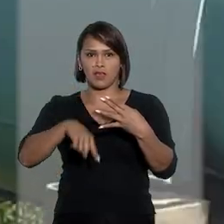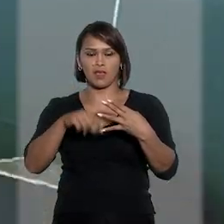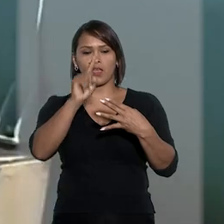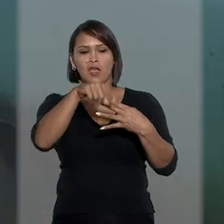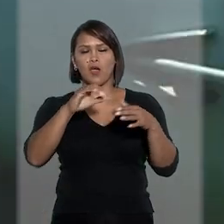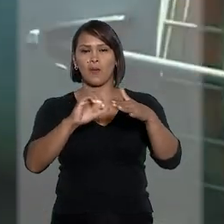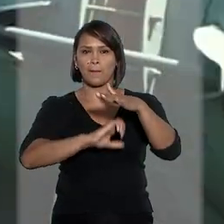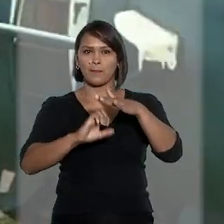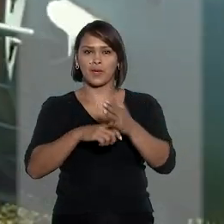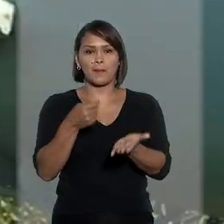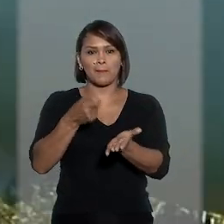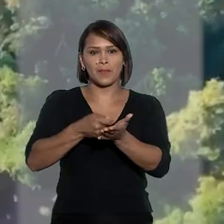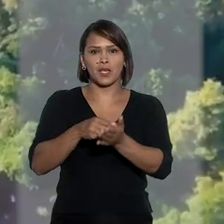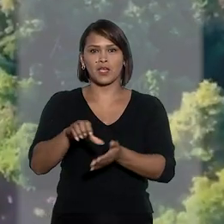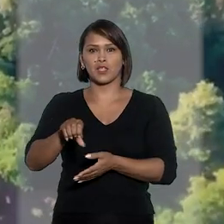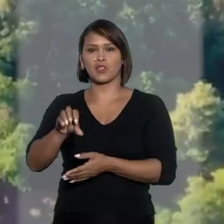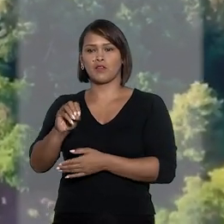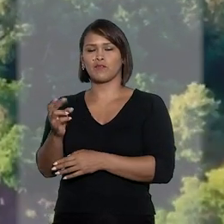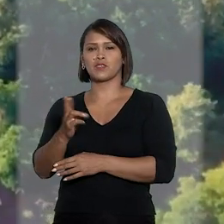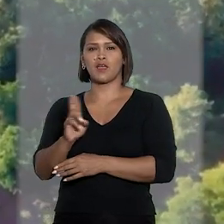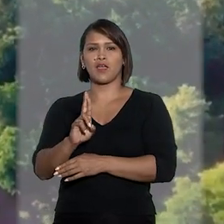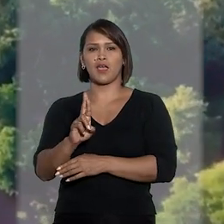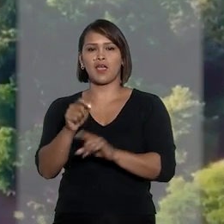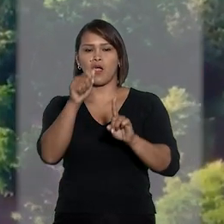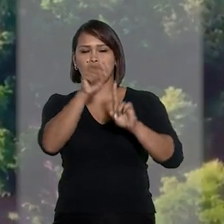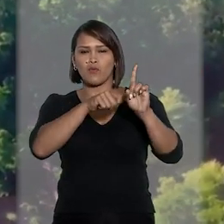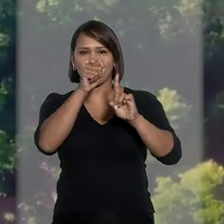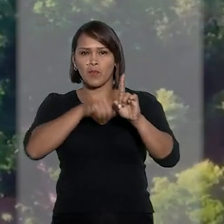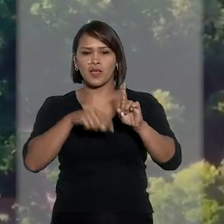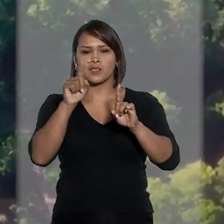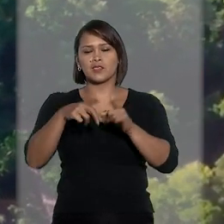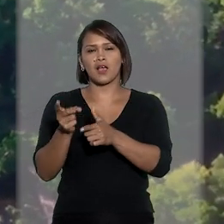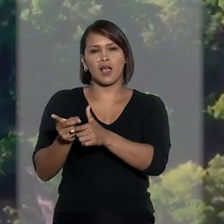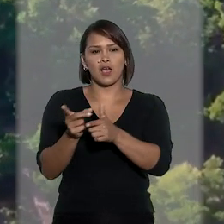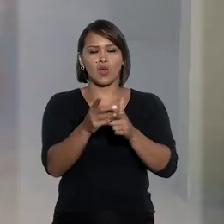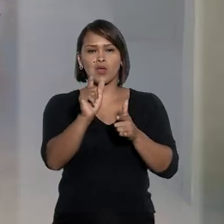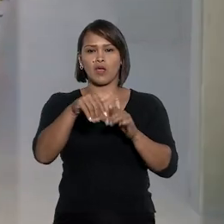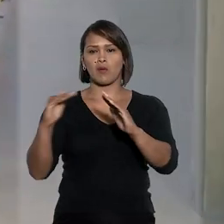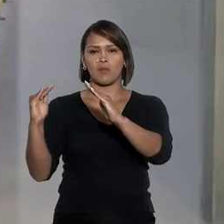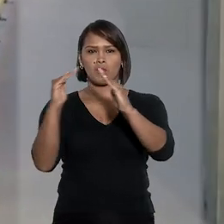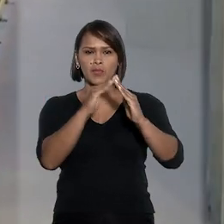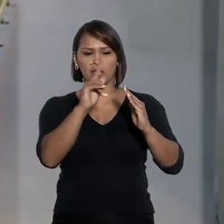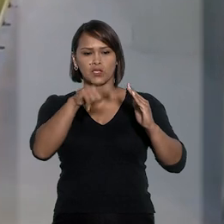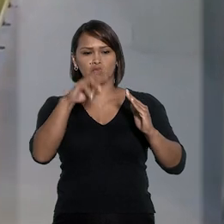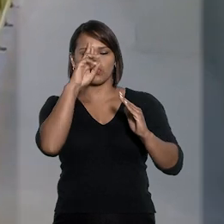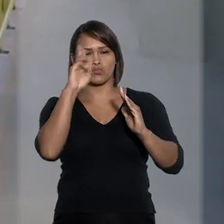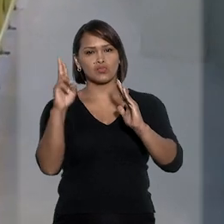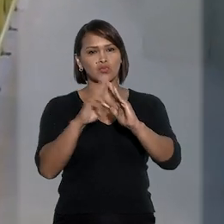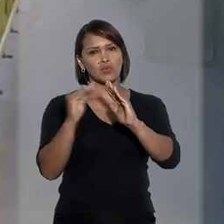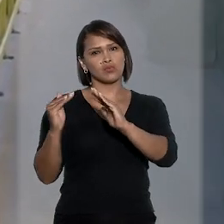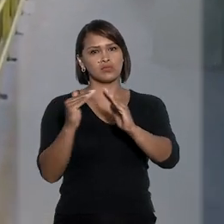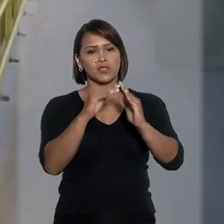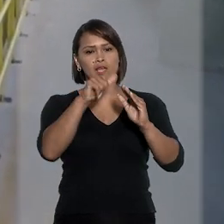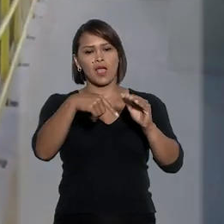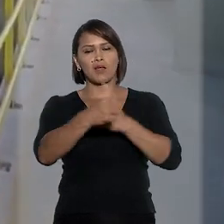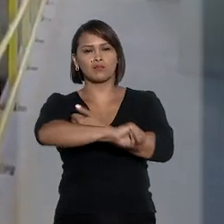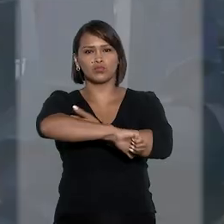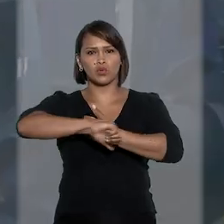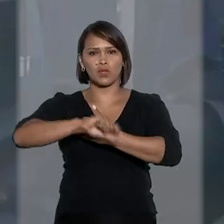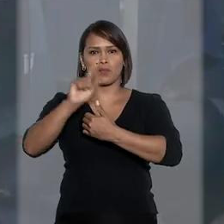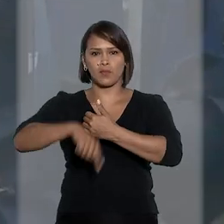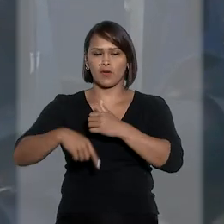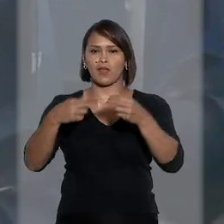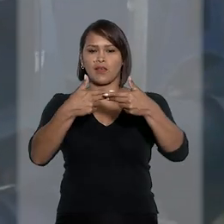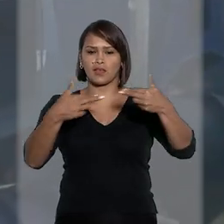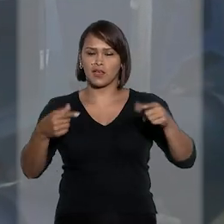a fim de que a companhia pague R 900 por mês a título de aluguel para os autores da ação de indenização por danos